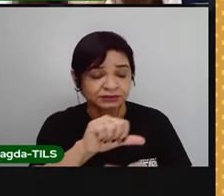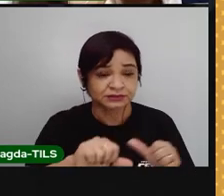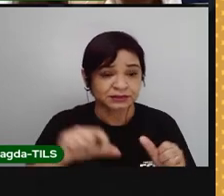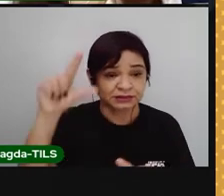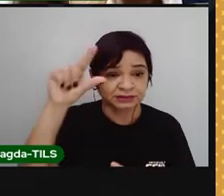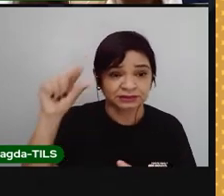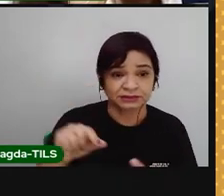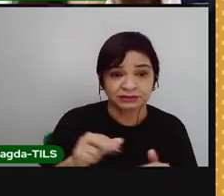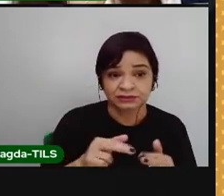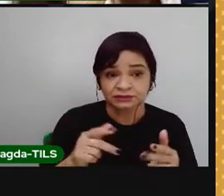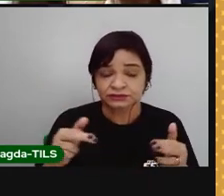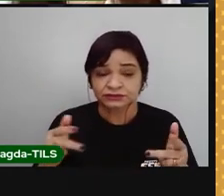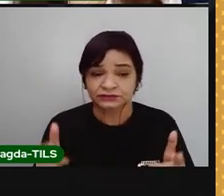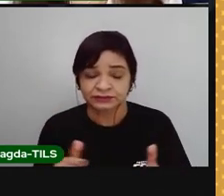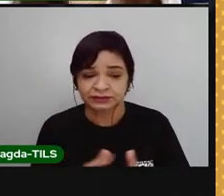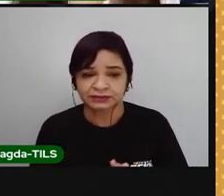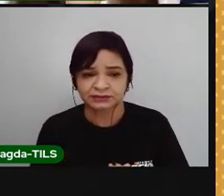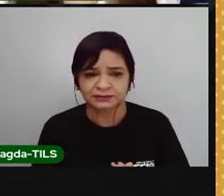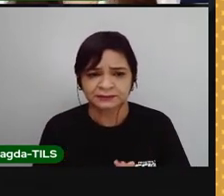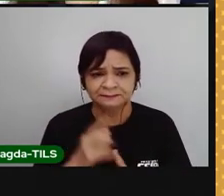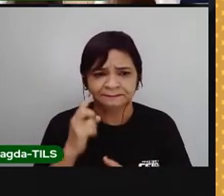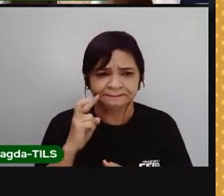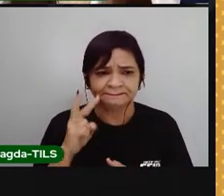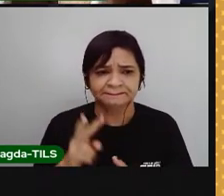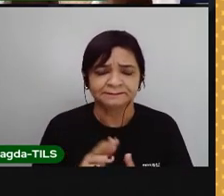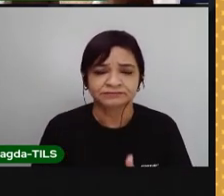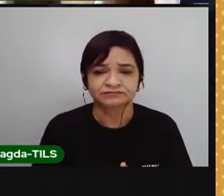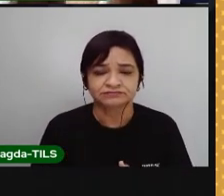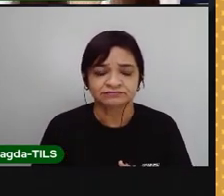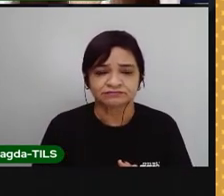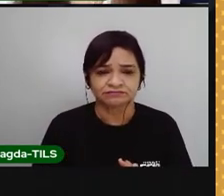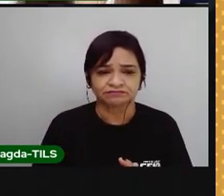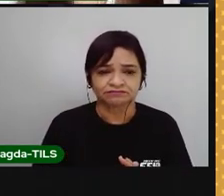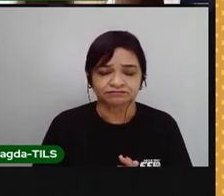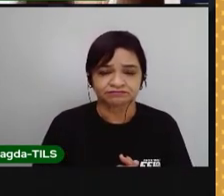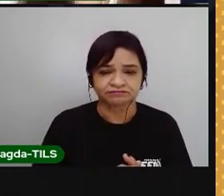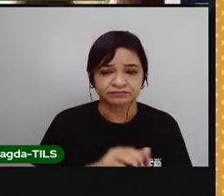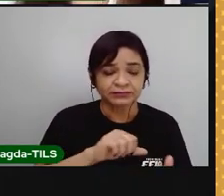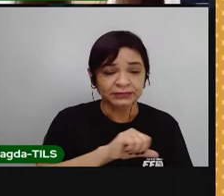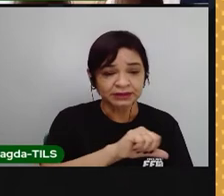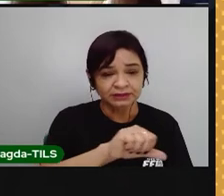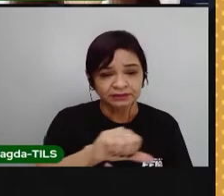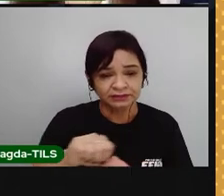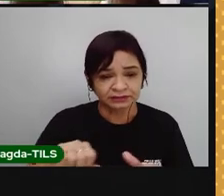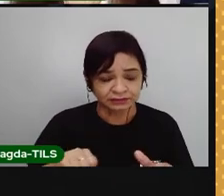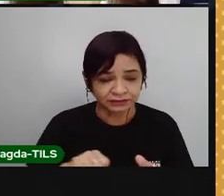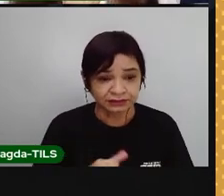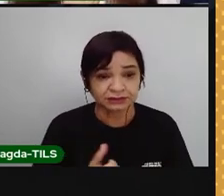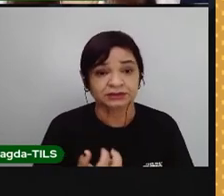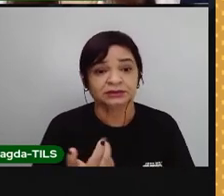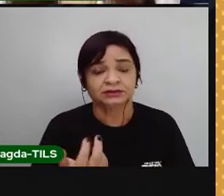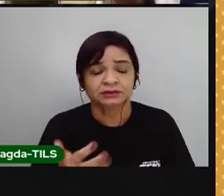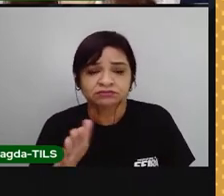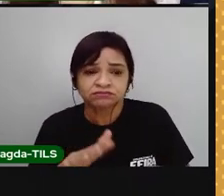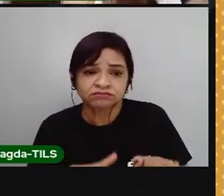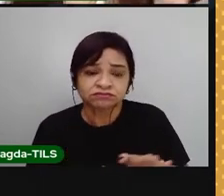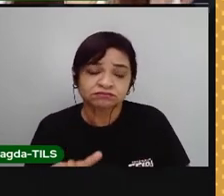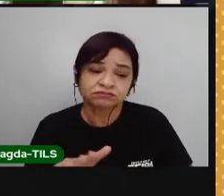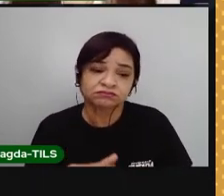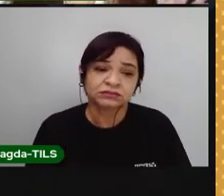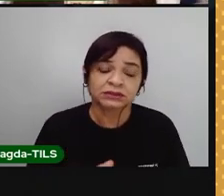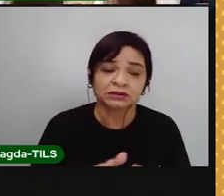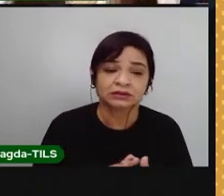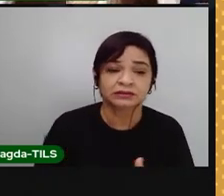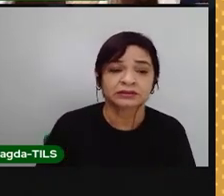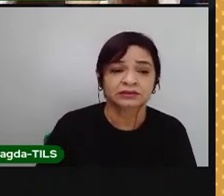lua. Como a gente viu, esses dois movimentos duram 27 dias, 7 horas e 23 minutos, o que é aproximadamente a